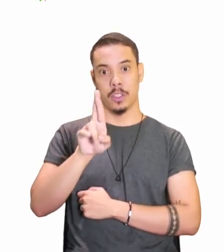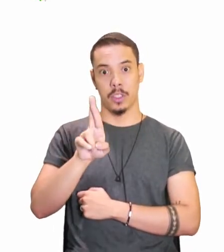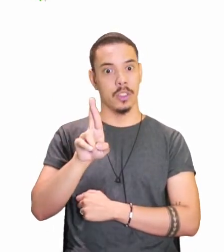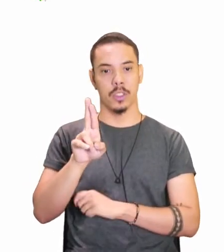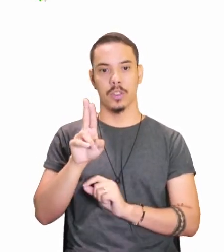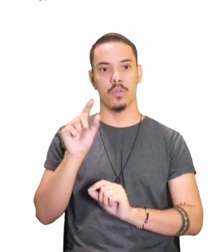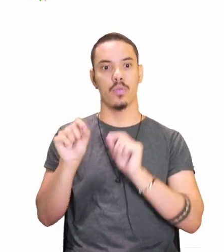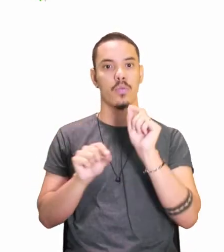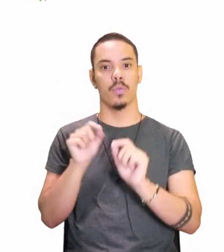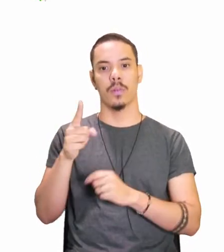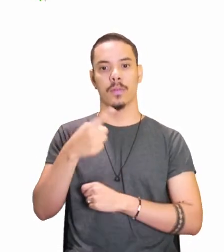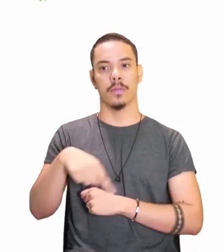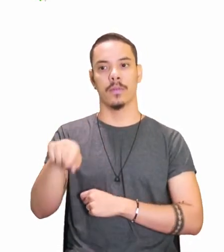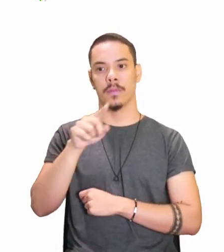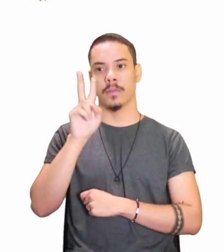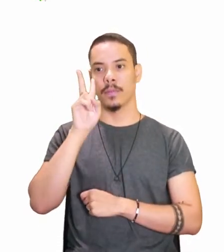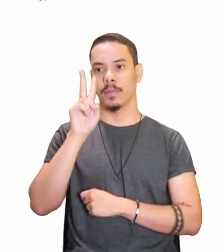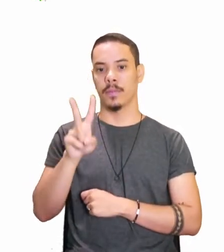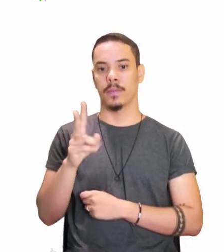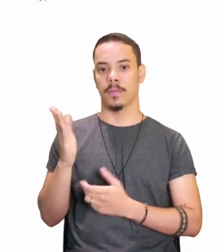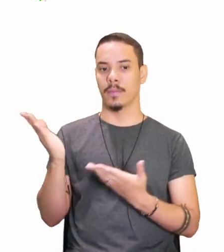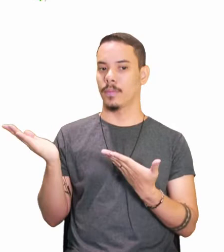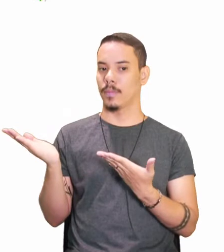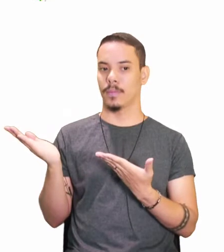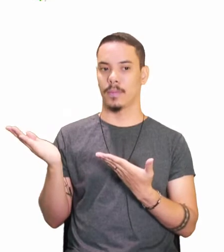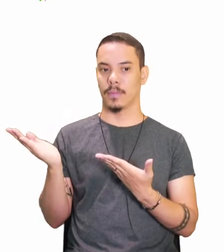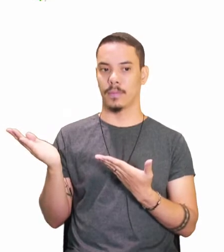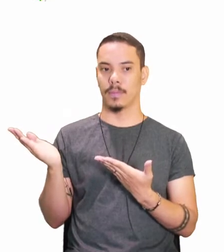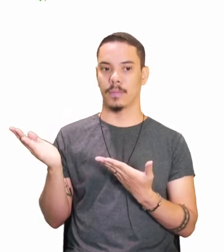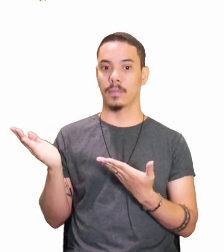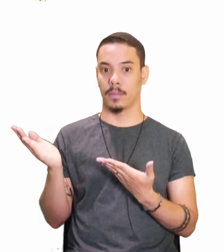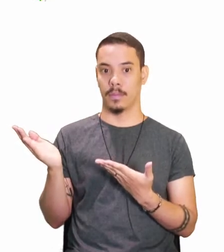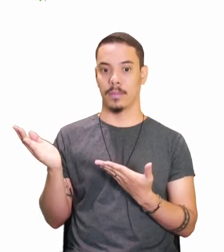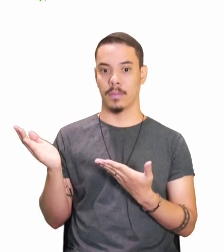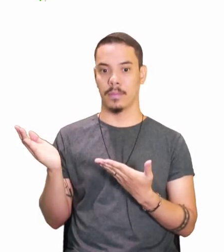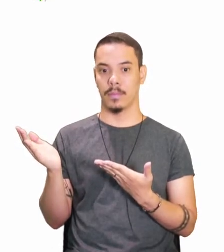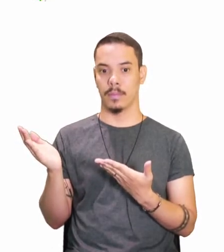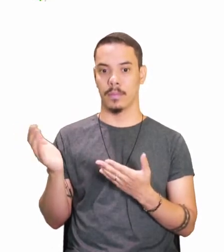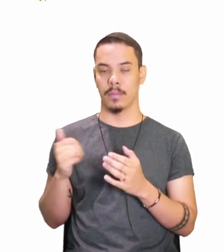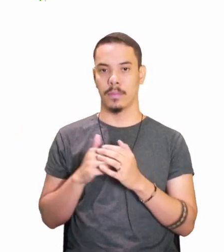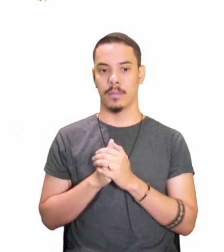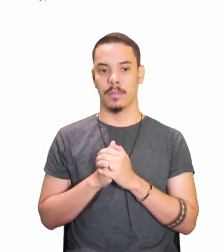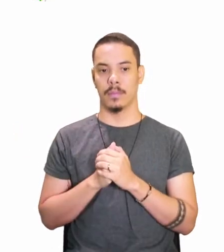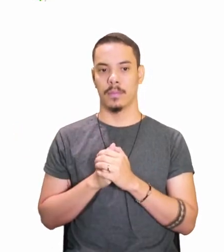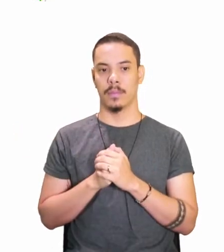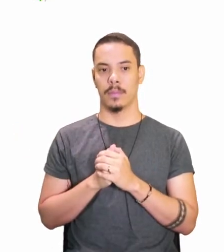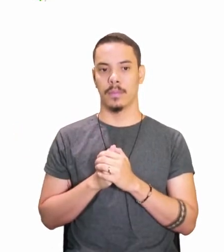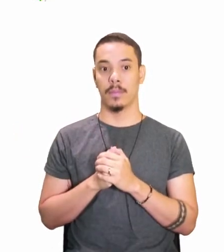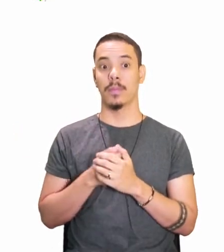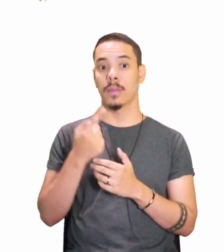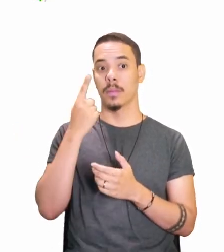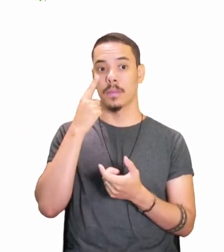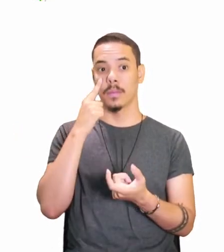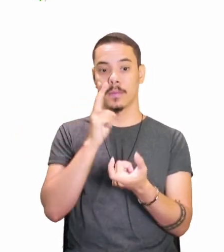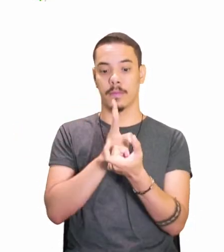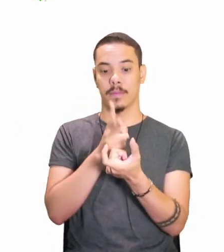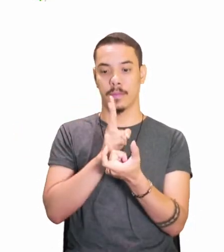o que é que você vê, amado? O que é você tá enxergando aqui? Ó, observe aqui no radical.